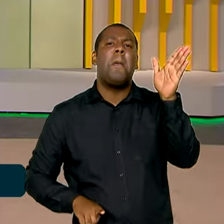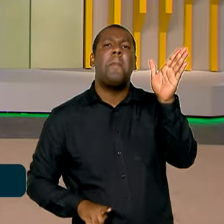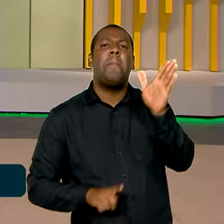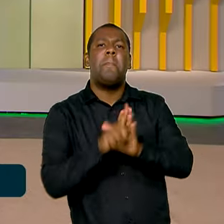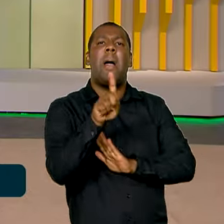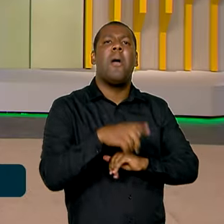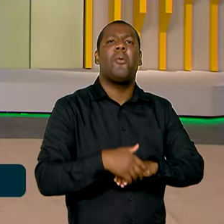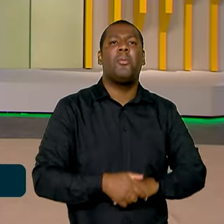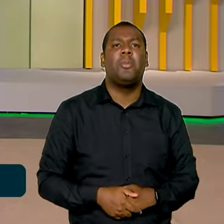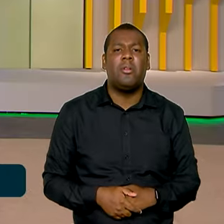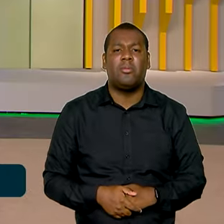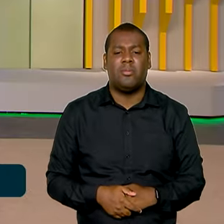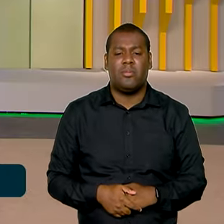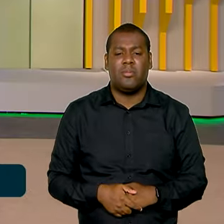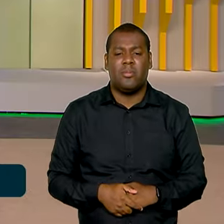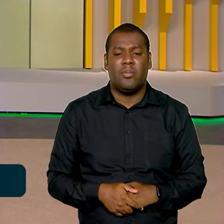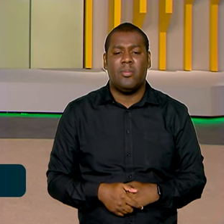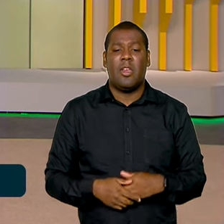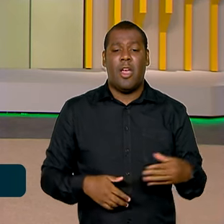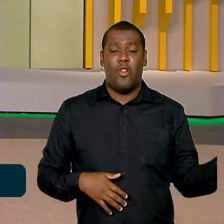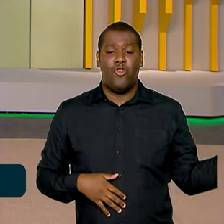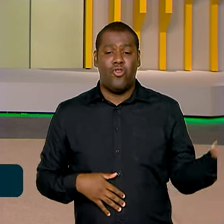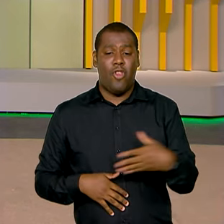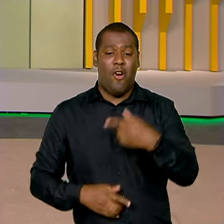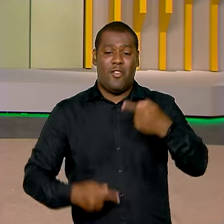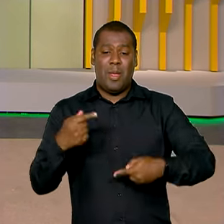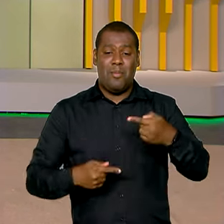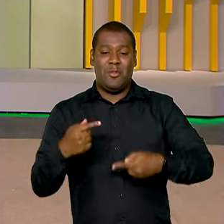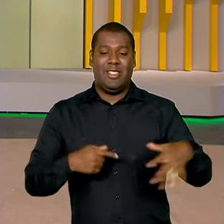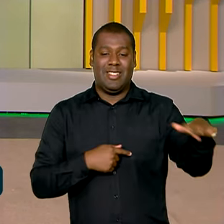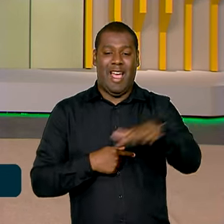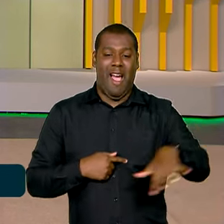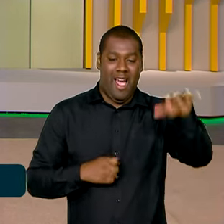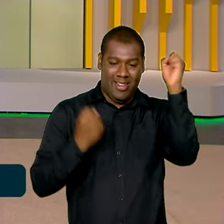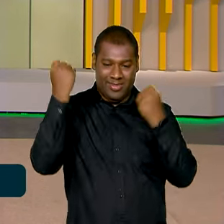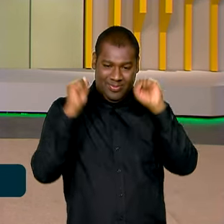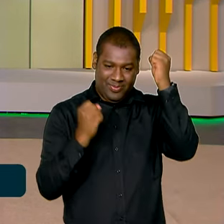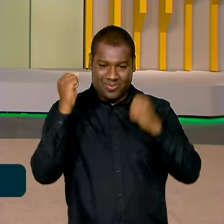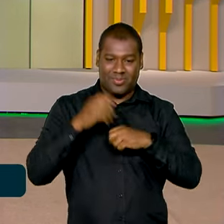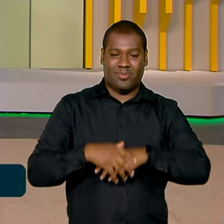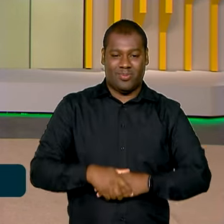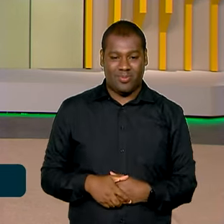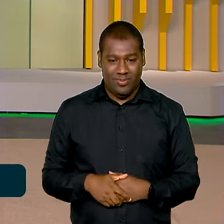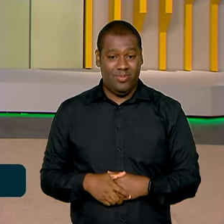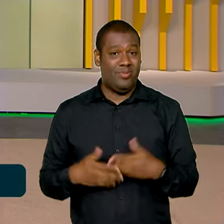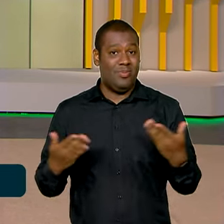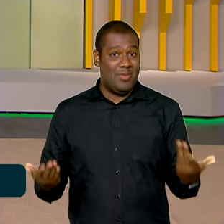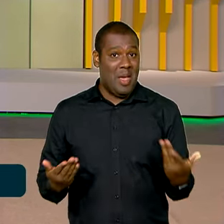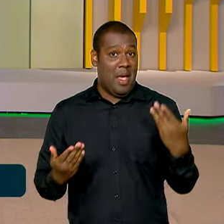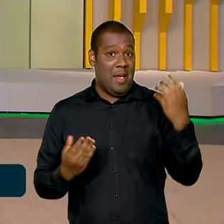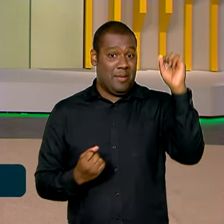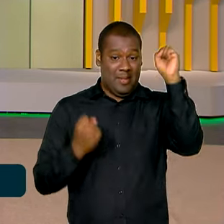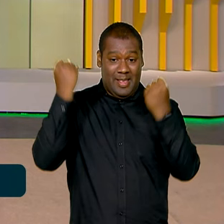para você, Vanessa, que é sobre a nova política industrial. Está havendo bastante repercussão no setor? Como é que é?